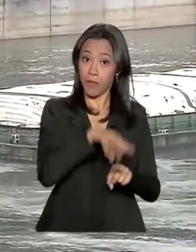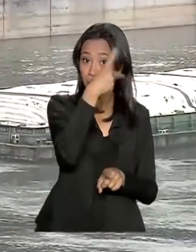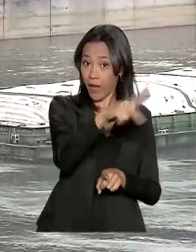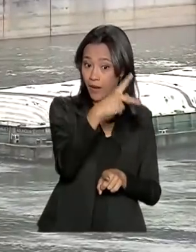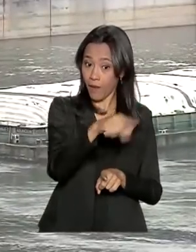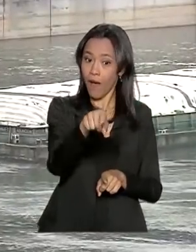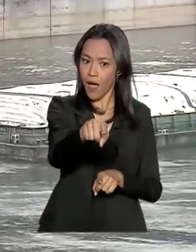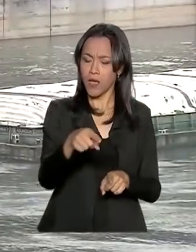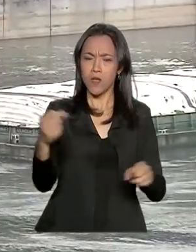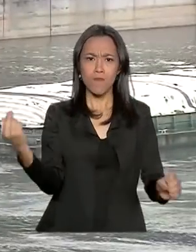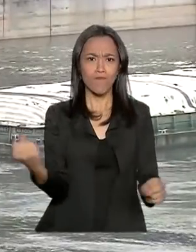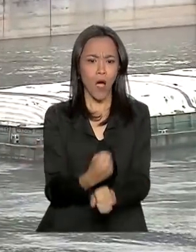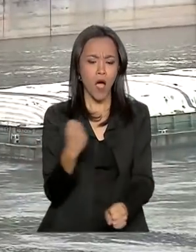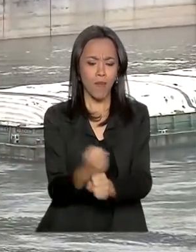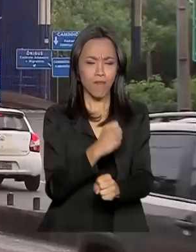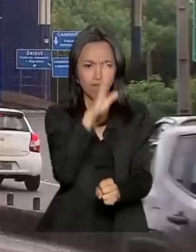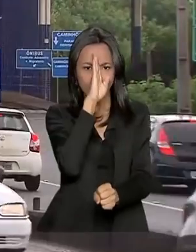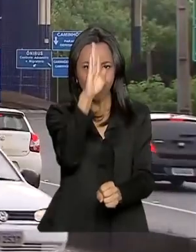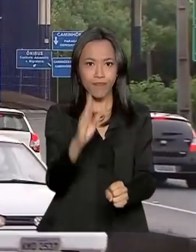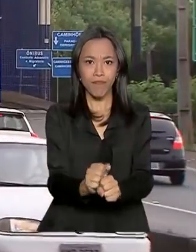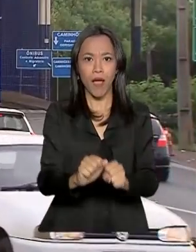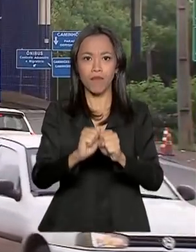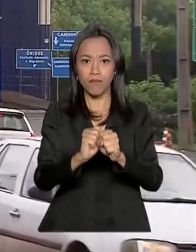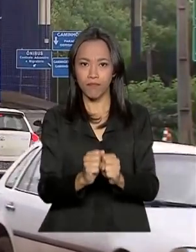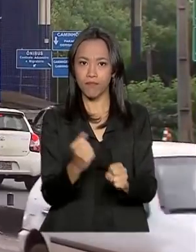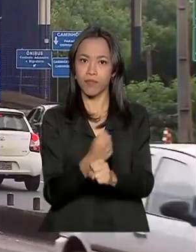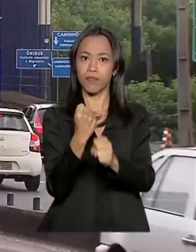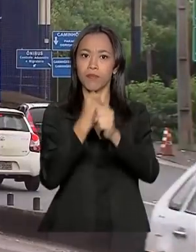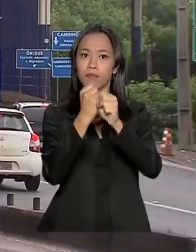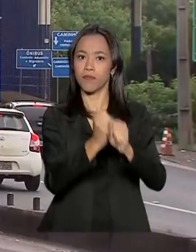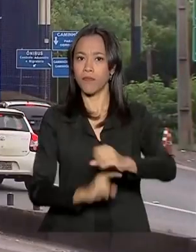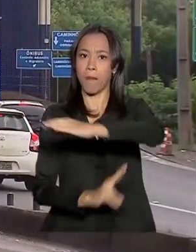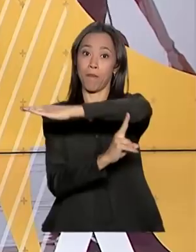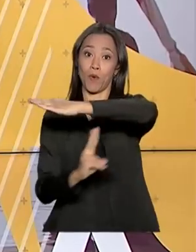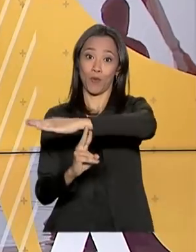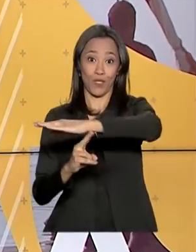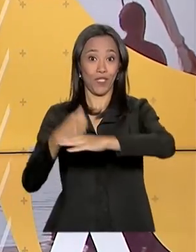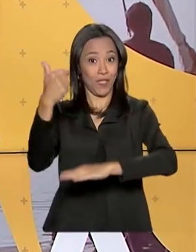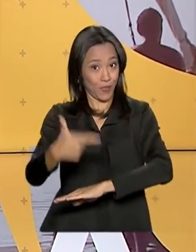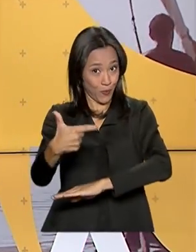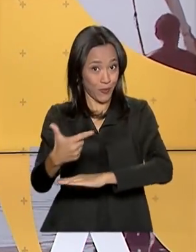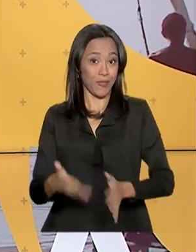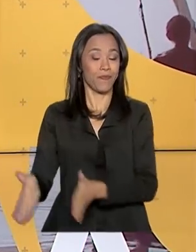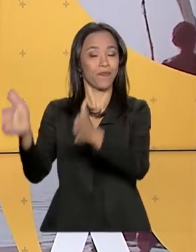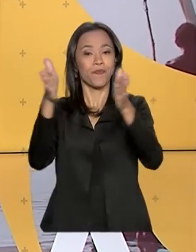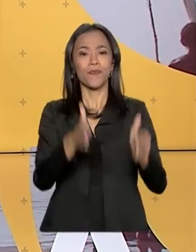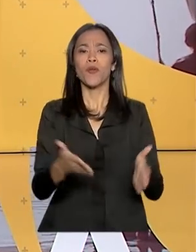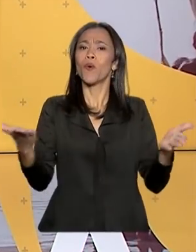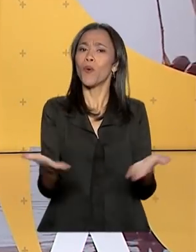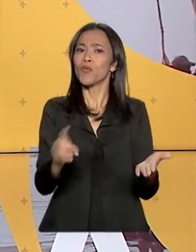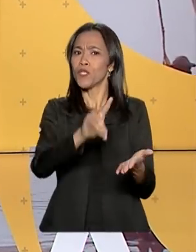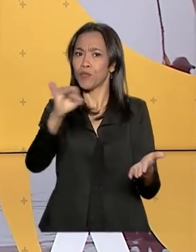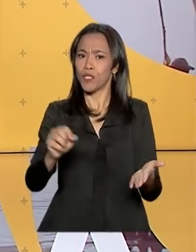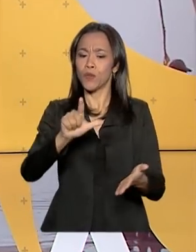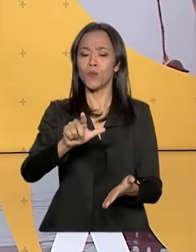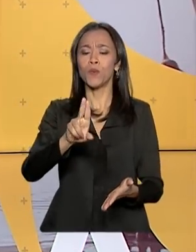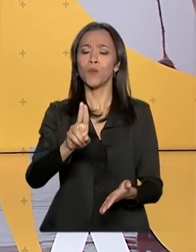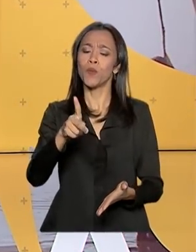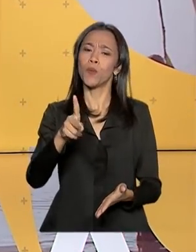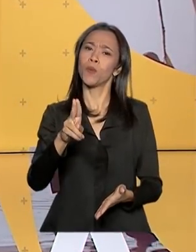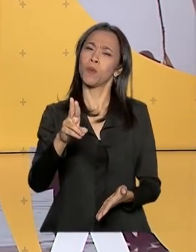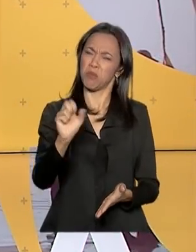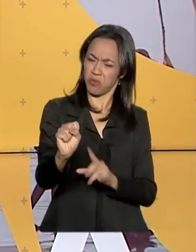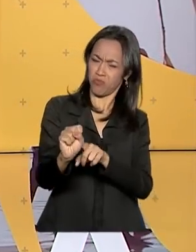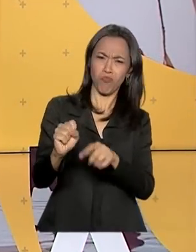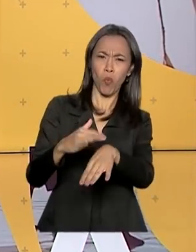pedra fundamental para a construção da segunda ponte entre os dois países. Hoje é o Dia Mundial do Lúpus, uma doença